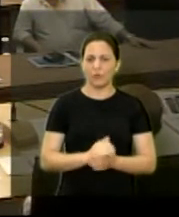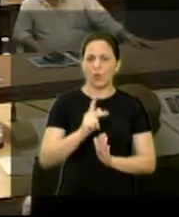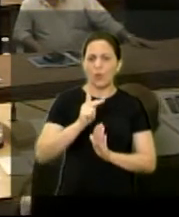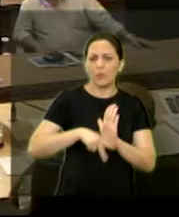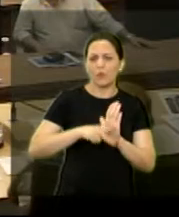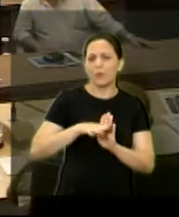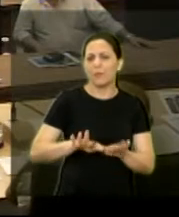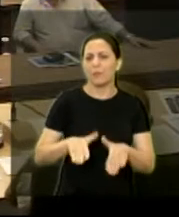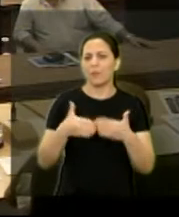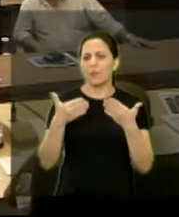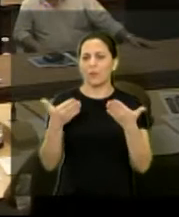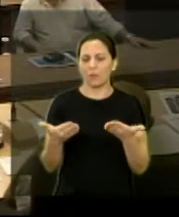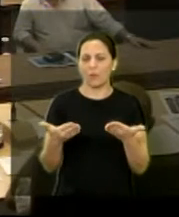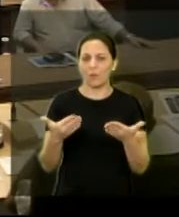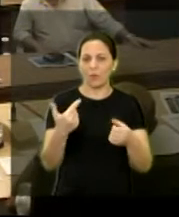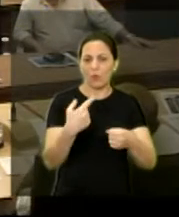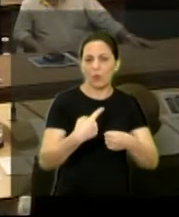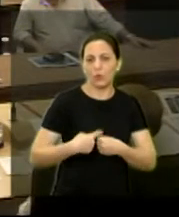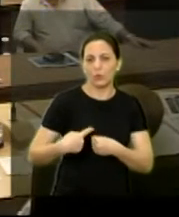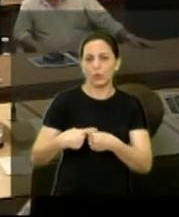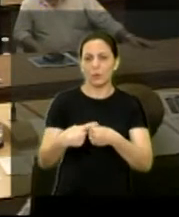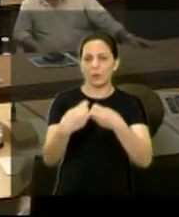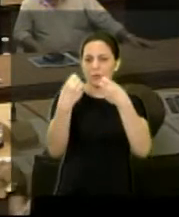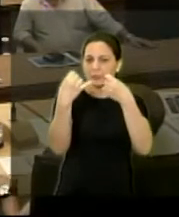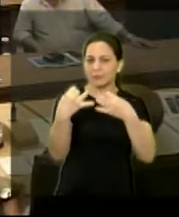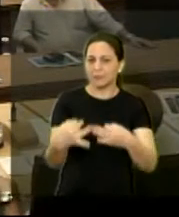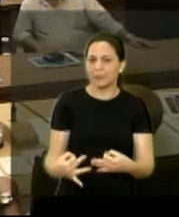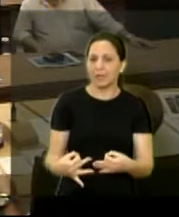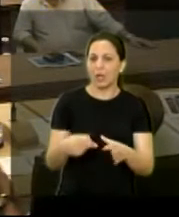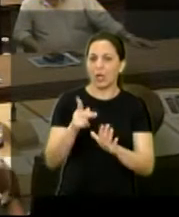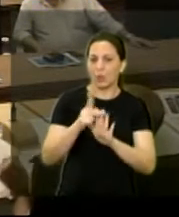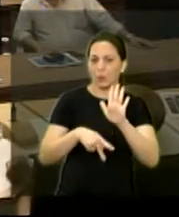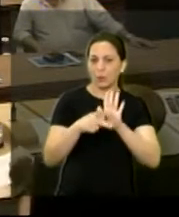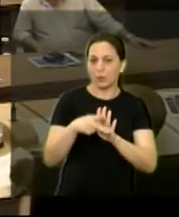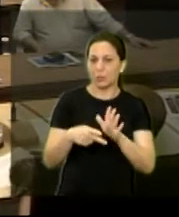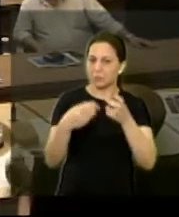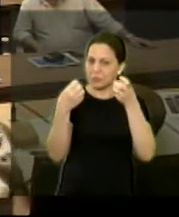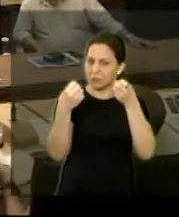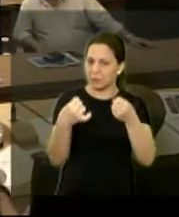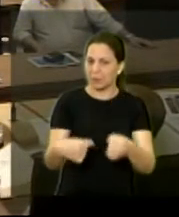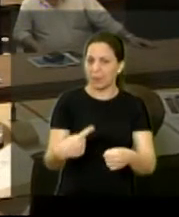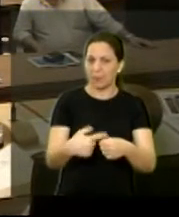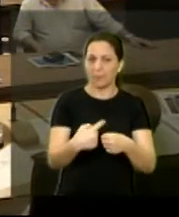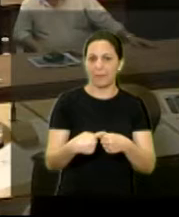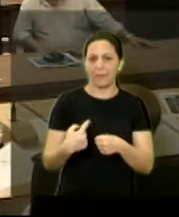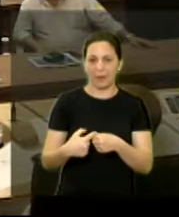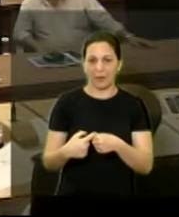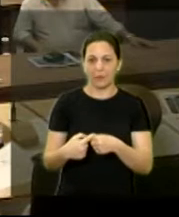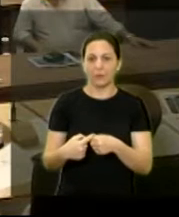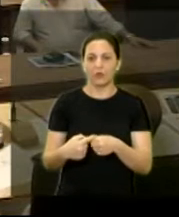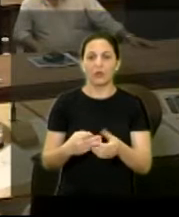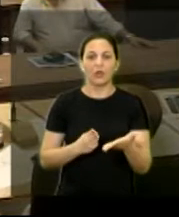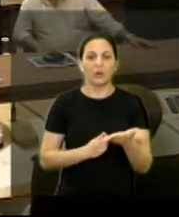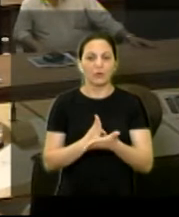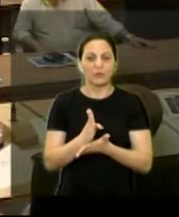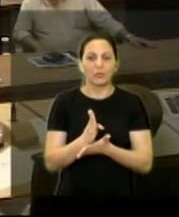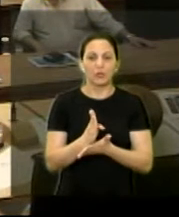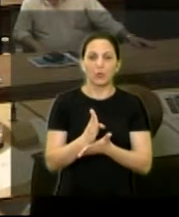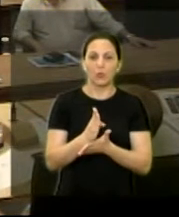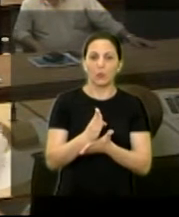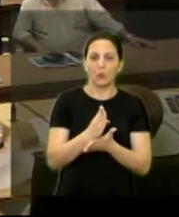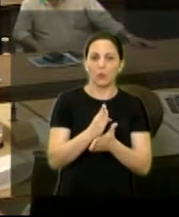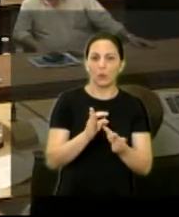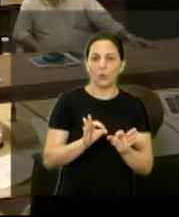esse? Estrutura nos bairros. Vocês poderiam me explicar qual programa é esse? e aprovação de projetos